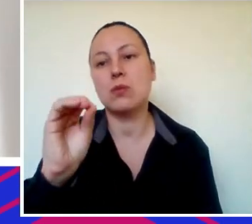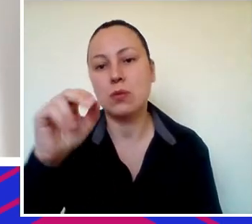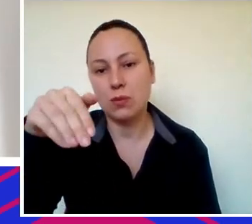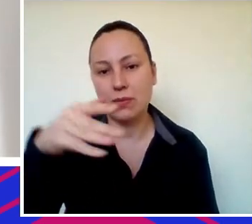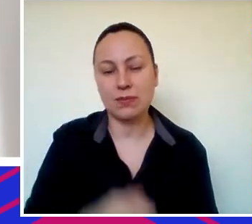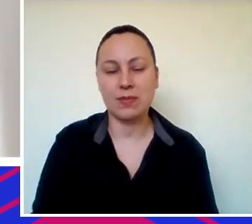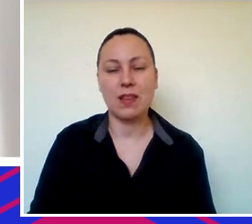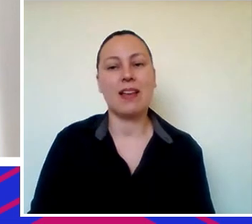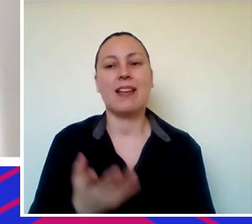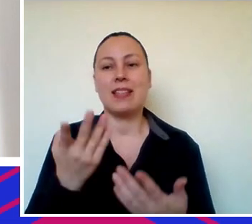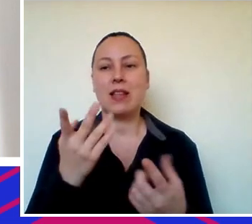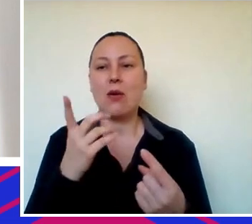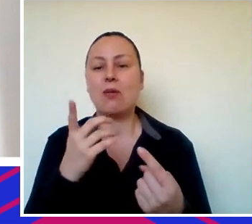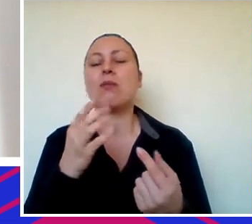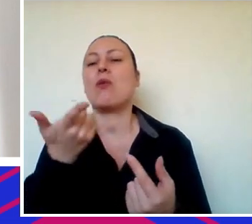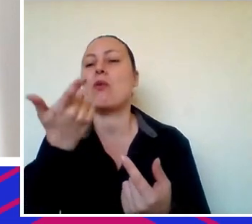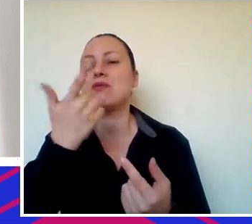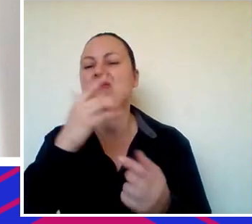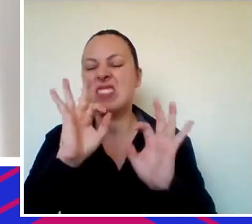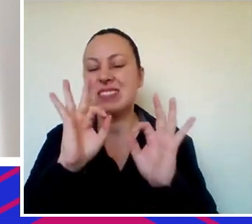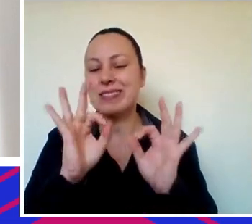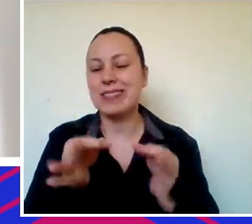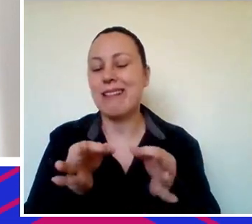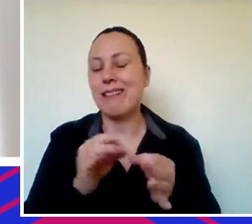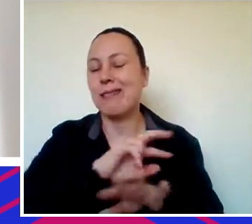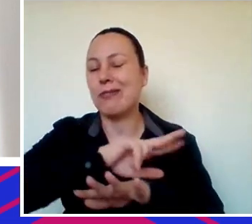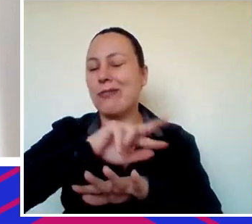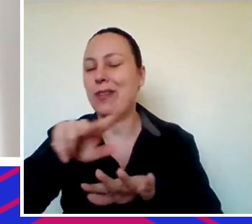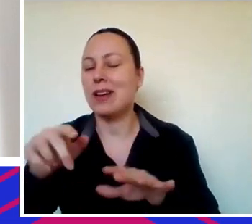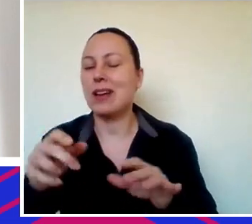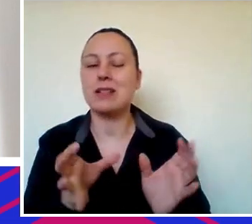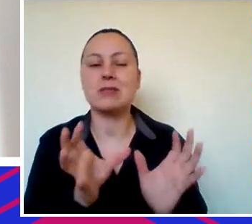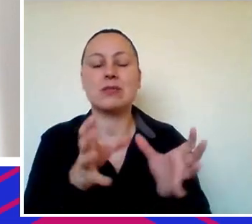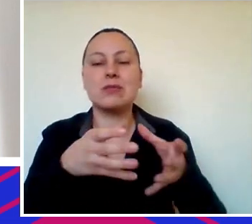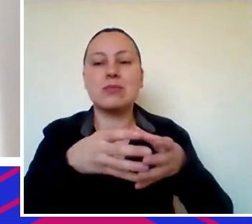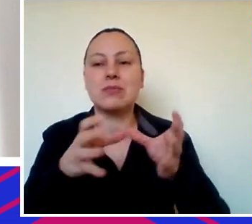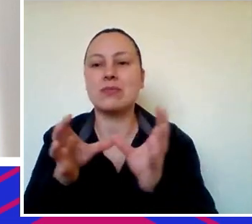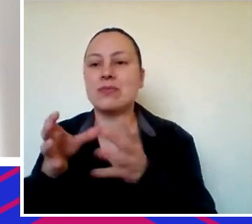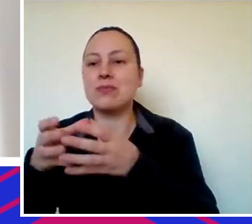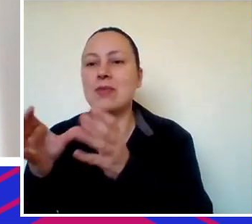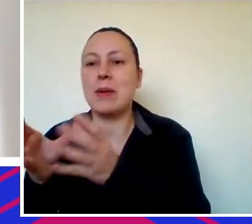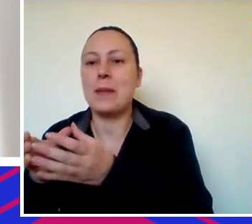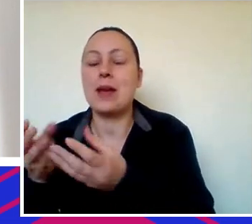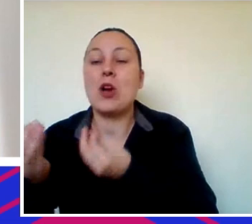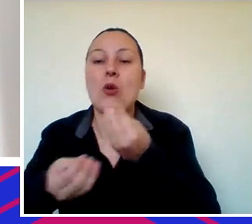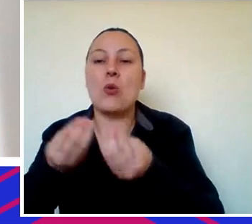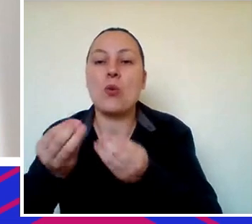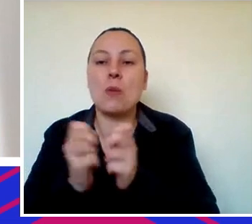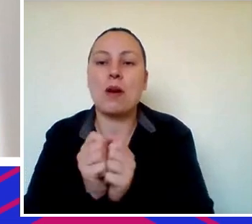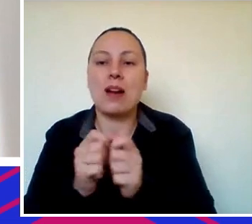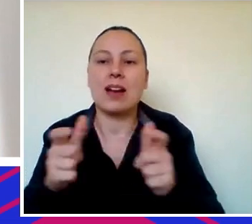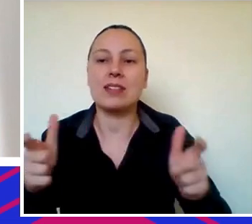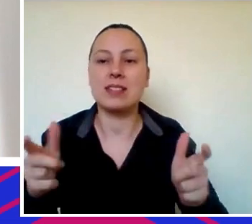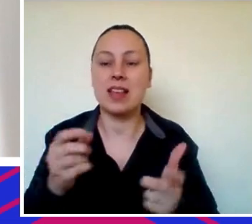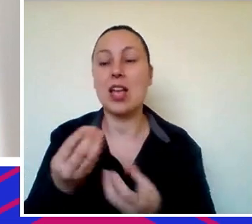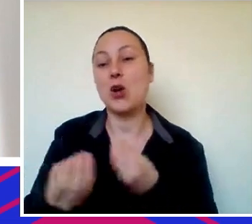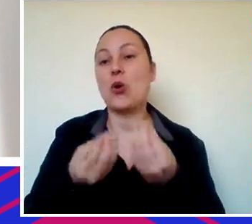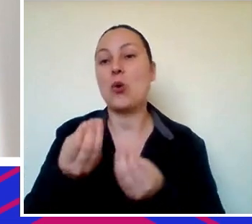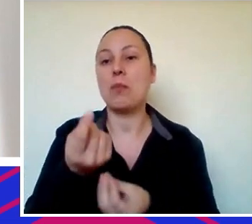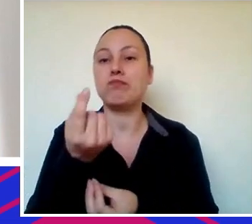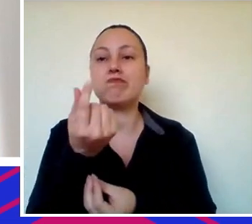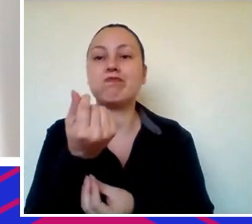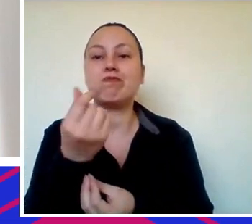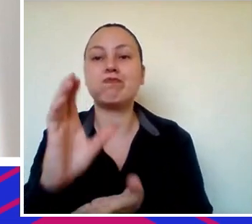em ter uma diversidade de visões diferentes sobre o ecossistema, sobre como crescer e como que a gente usa dinheiro, como que a gente usa capital